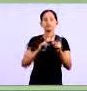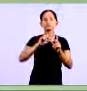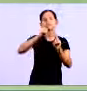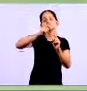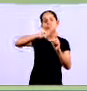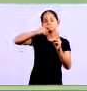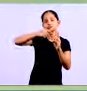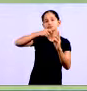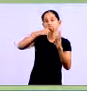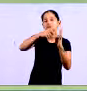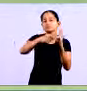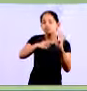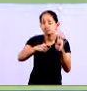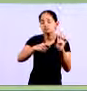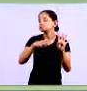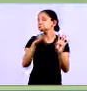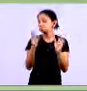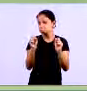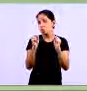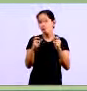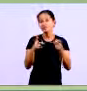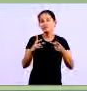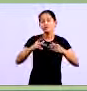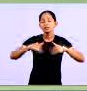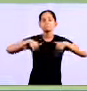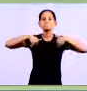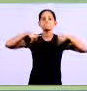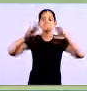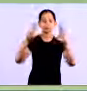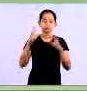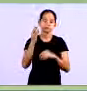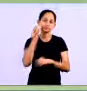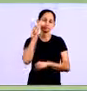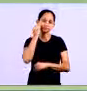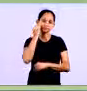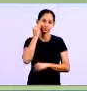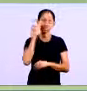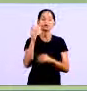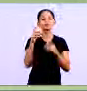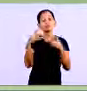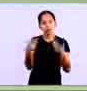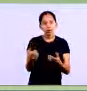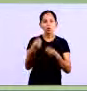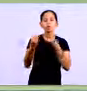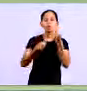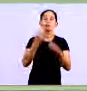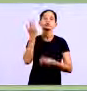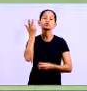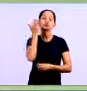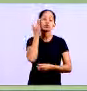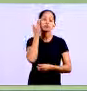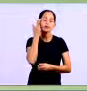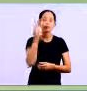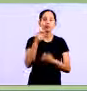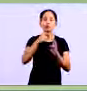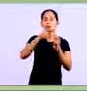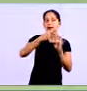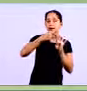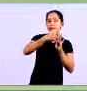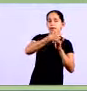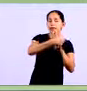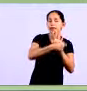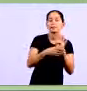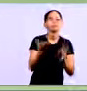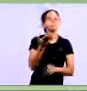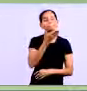ivas e realizam mais vendas. Atualmente, a forma de pagamento a prazo é uma das mais requisit